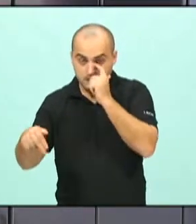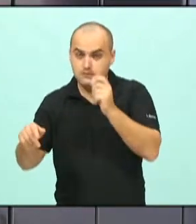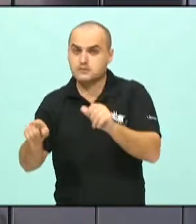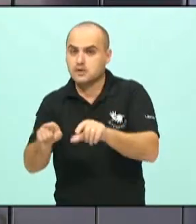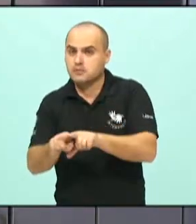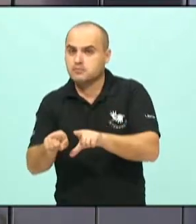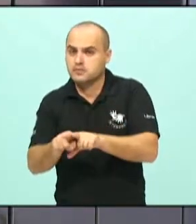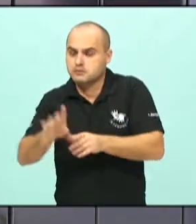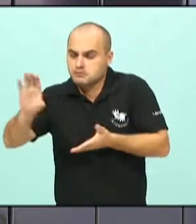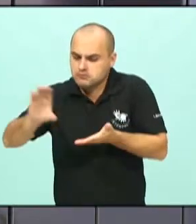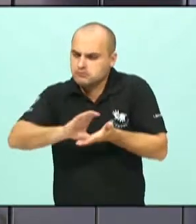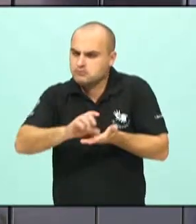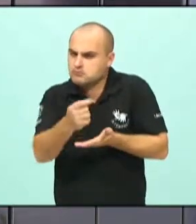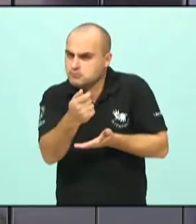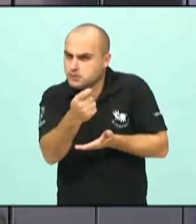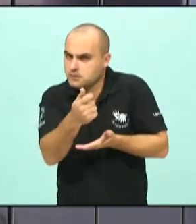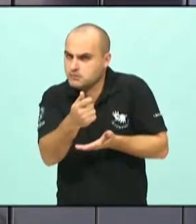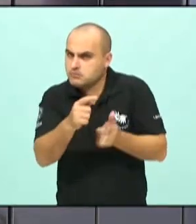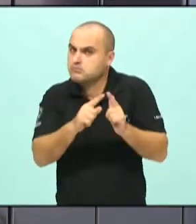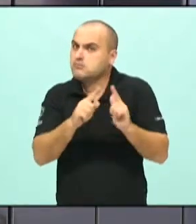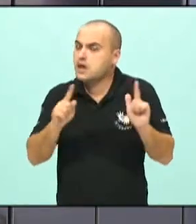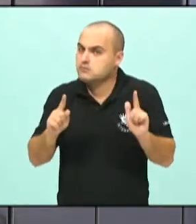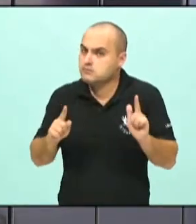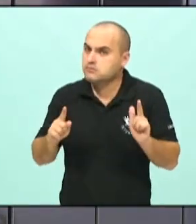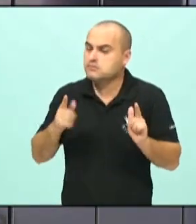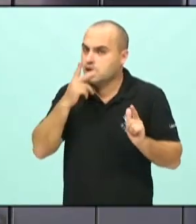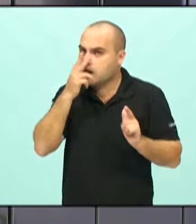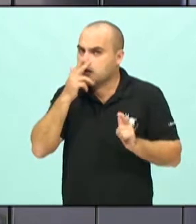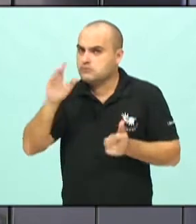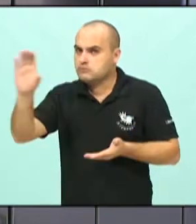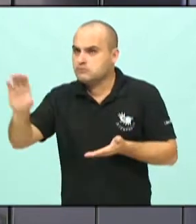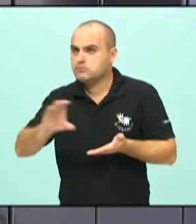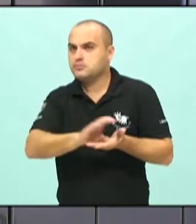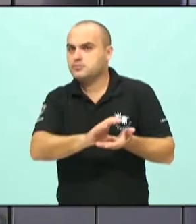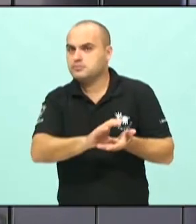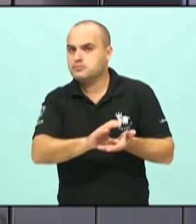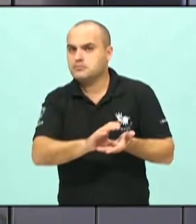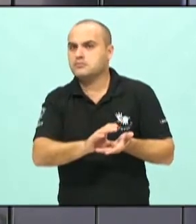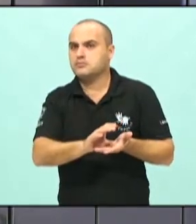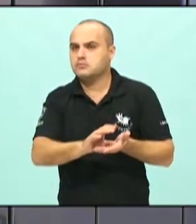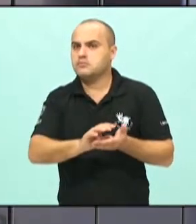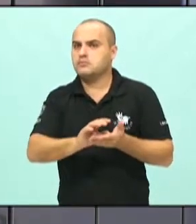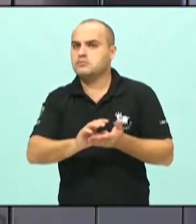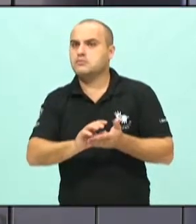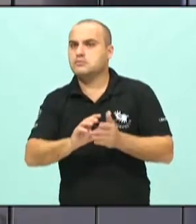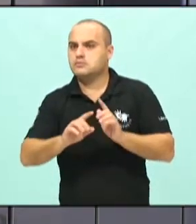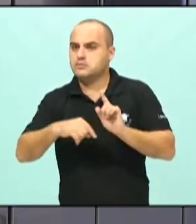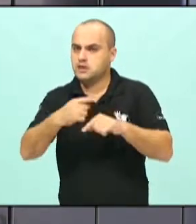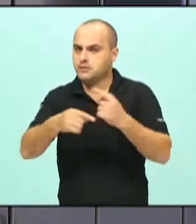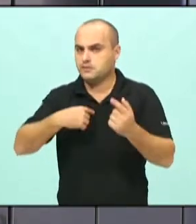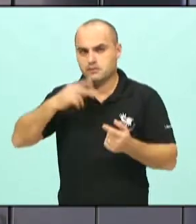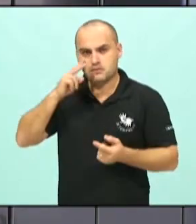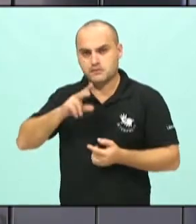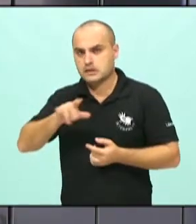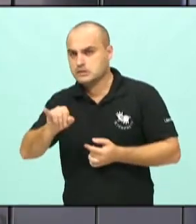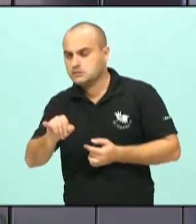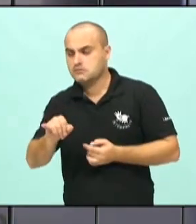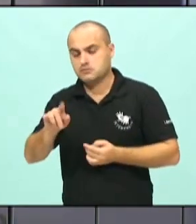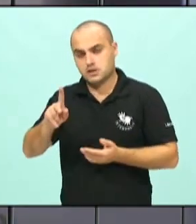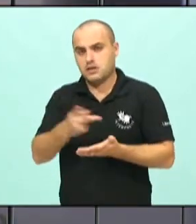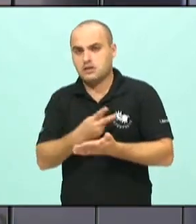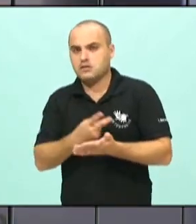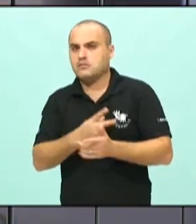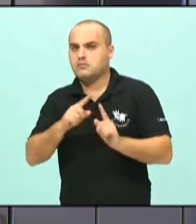repasse pequeno, mas tem feito. Me parece que o município de Navegantes, depois eu posso corrigir informação se ela estiver equivocada,